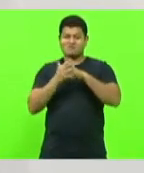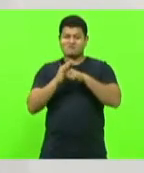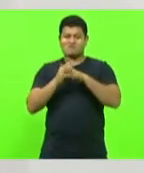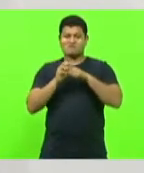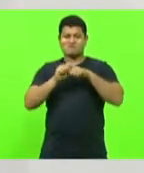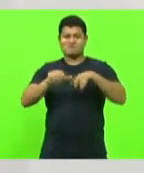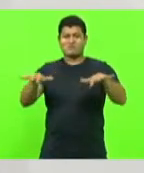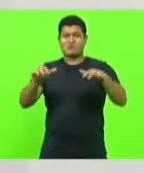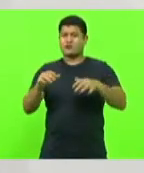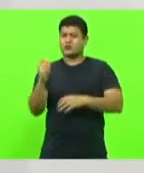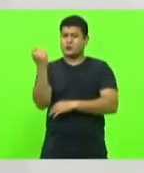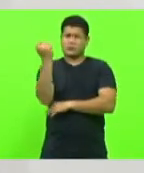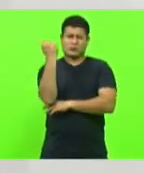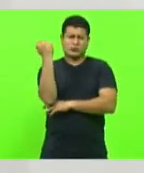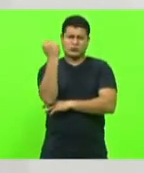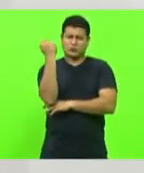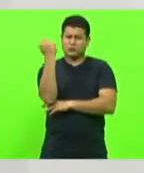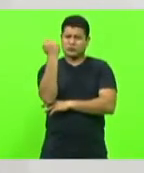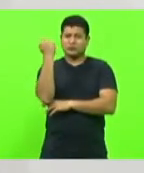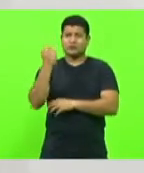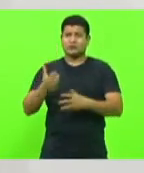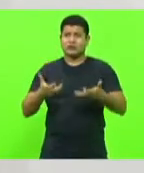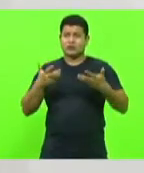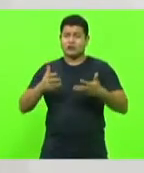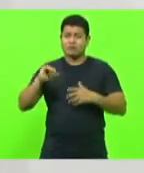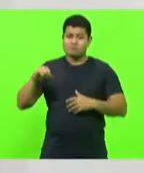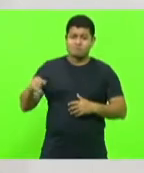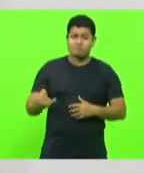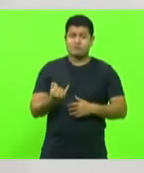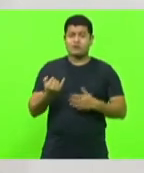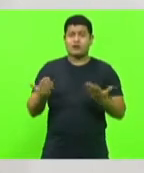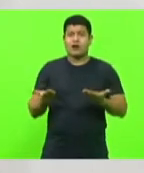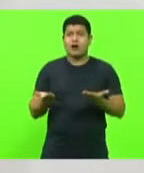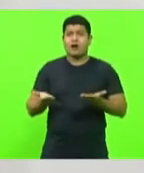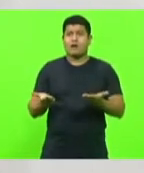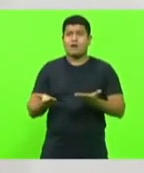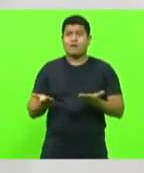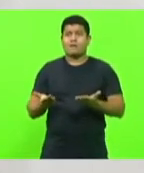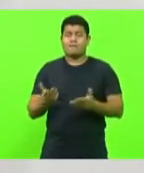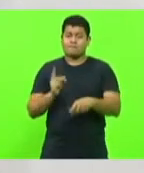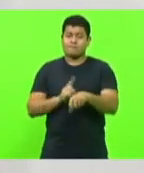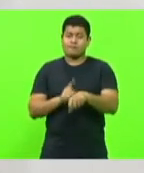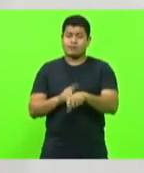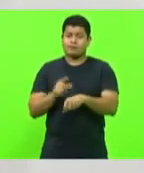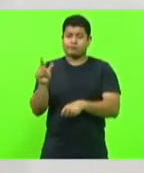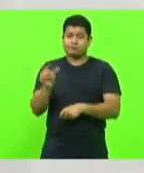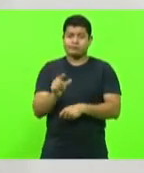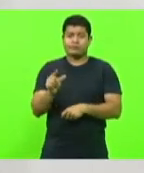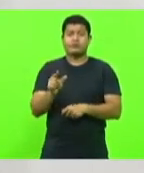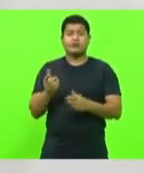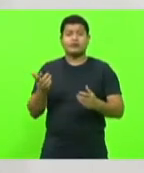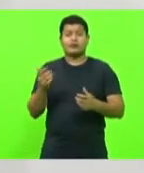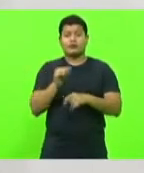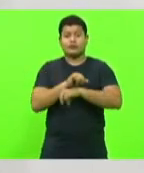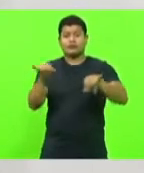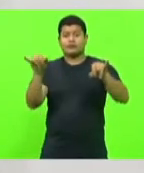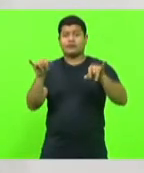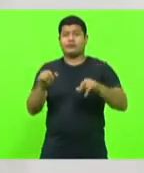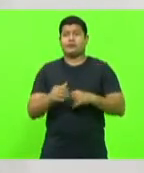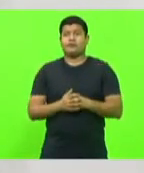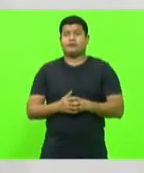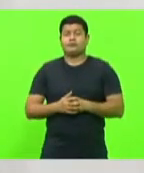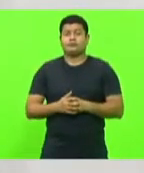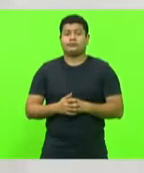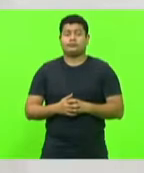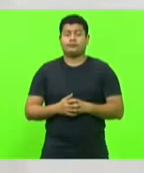gravíssimo e que eu quero aproveitar esses meus tempos que restam para mencionar. Bom,